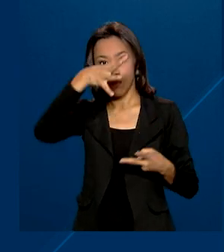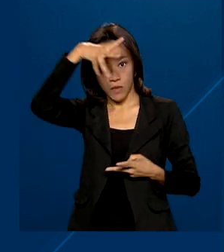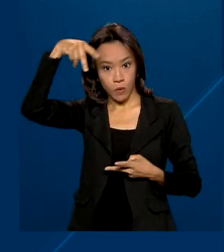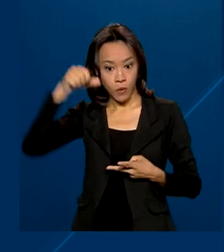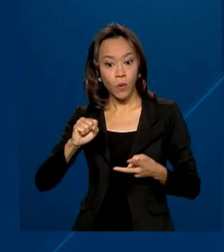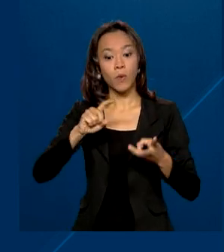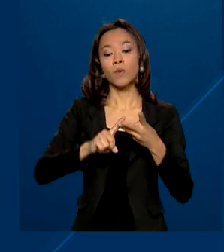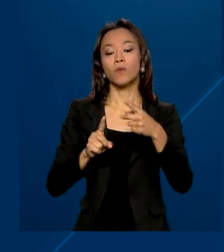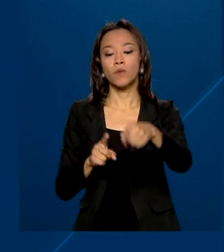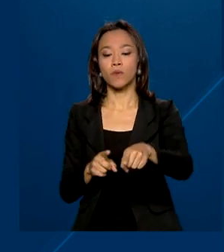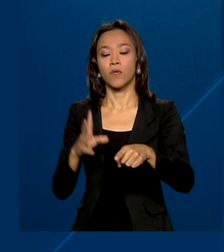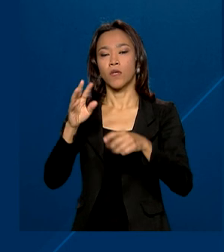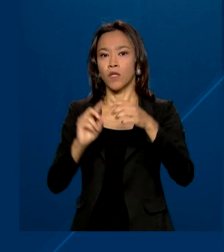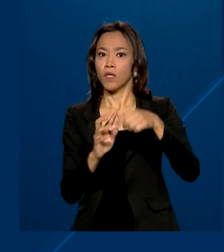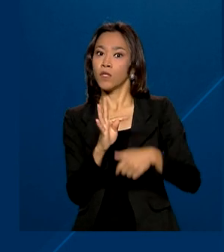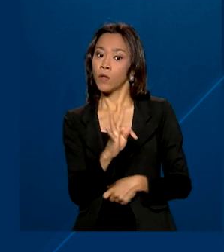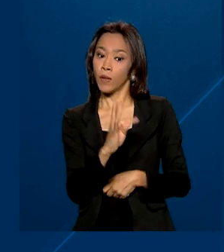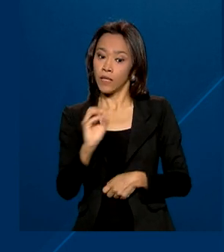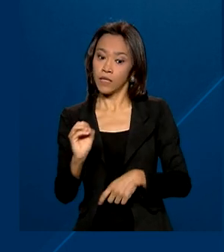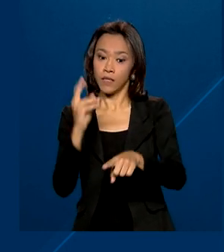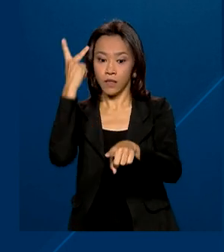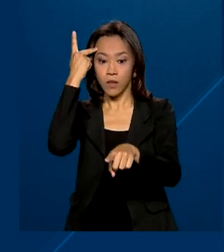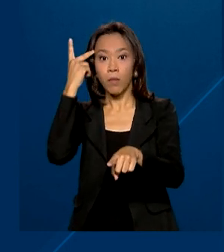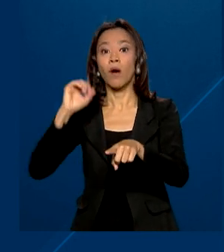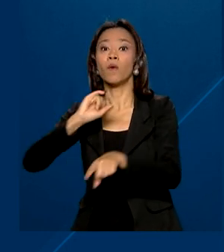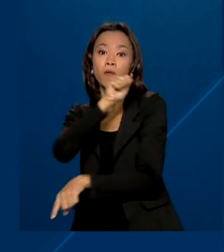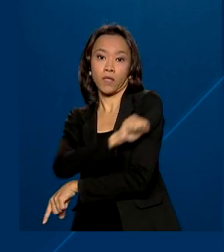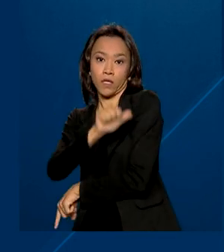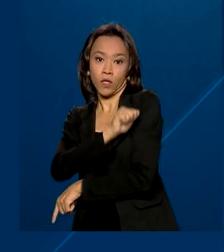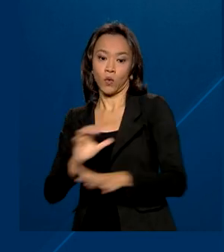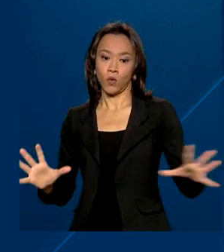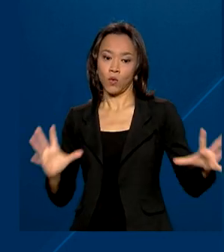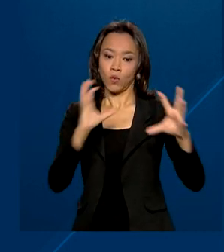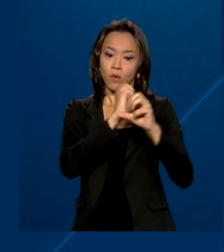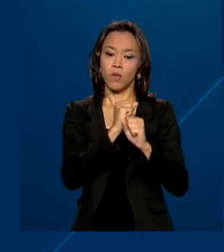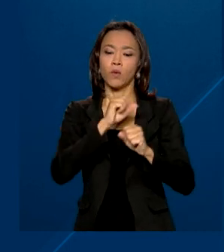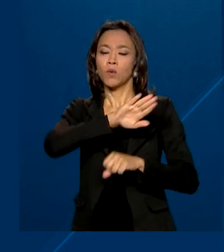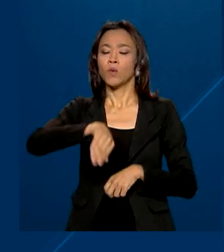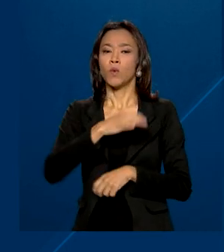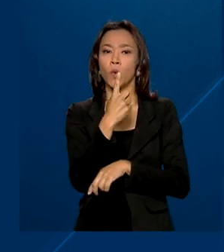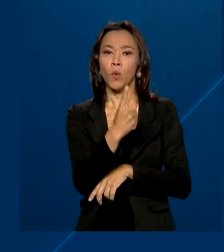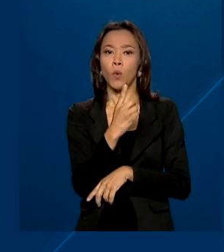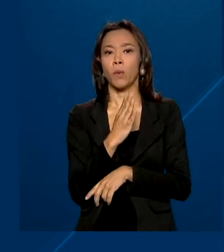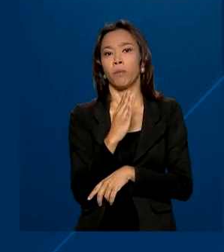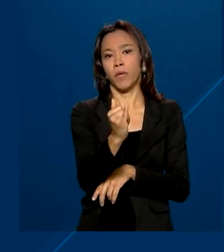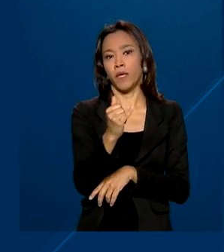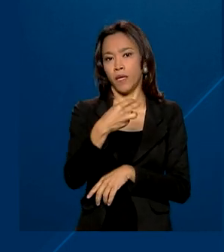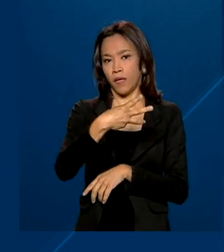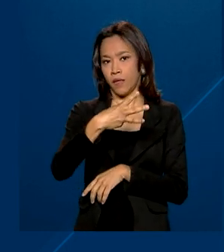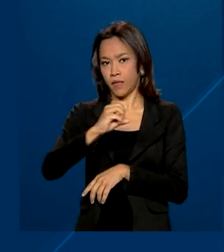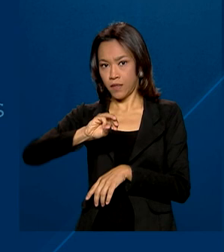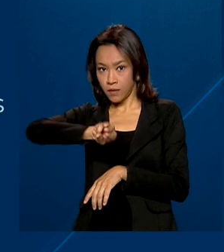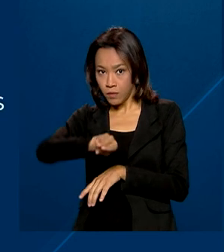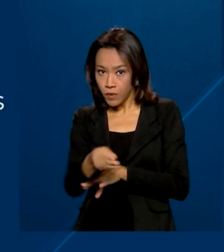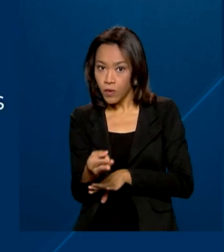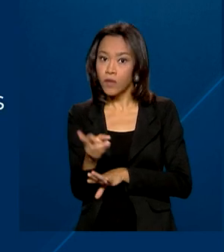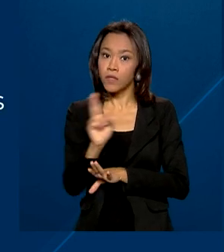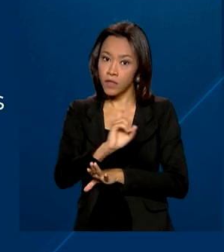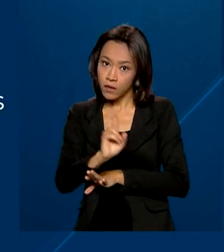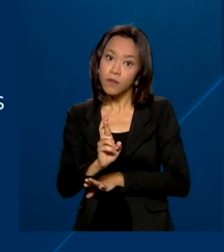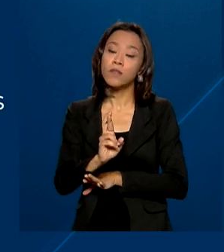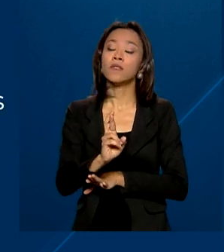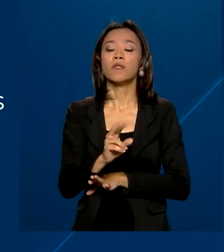Paulo e Tocantins. Os investimentos devem chegar a 1 bilhão e 300 milhões de reais e a